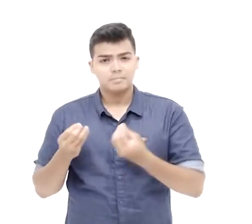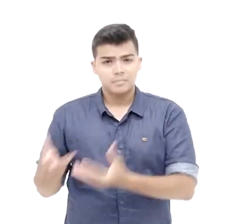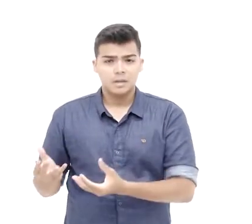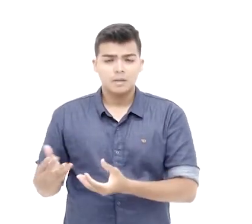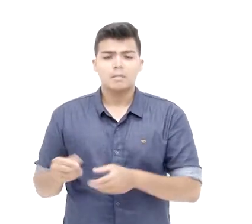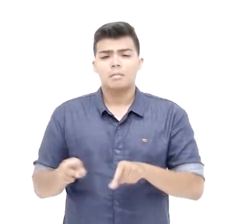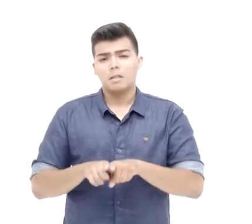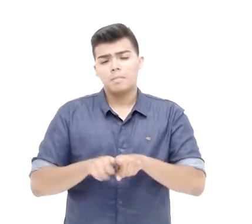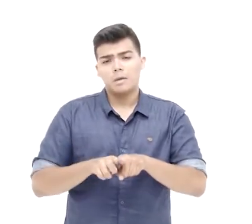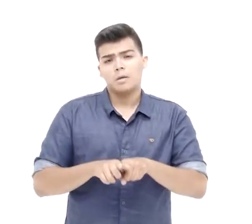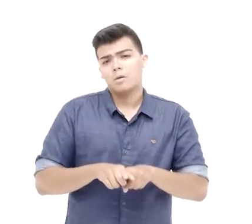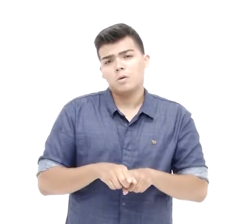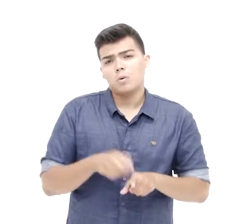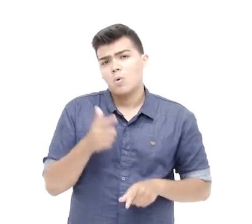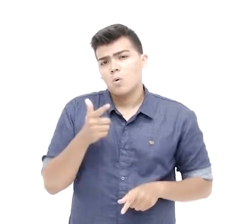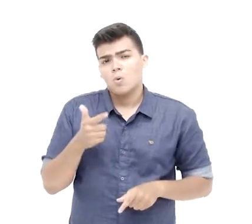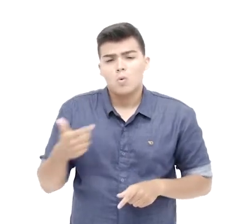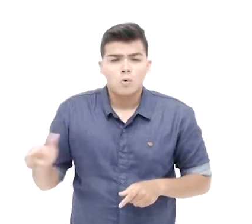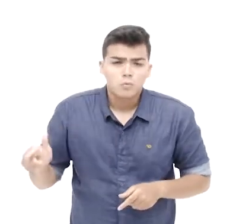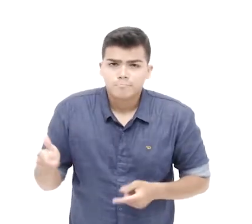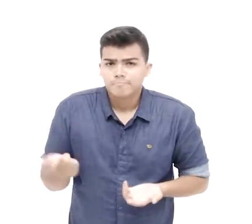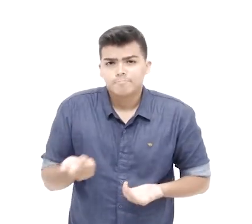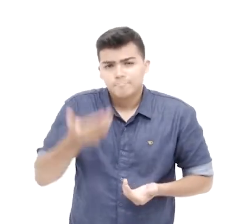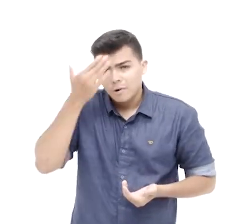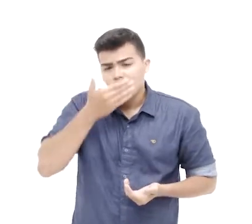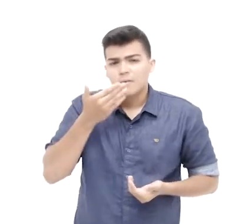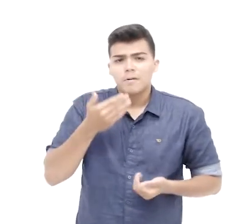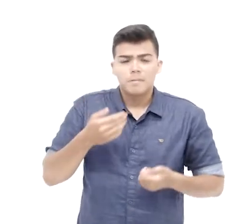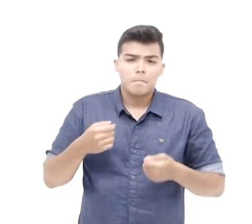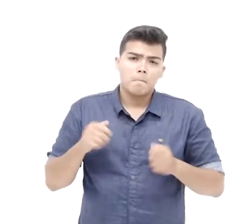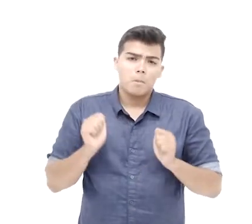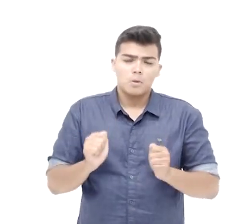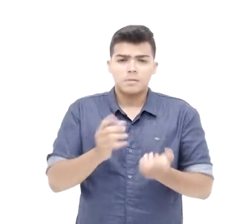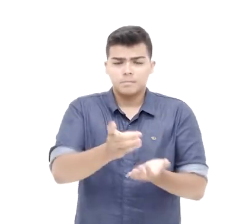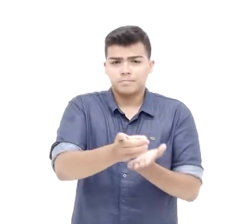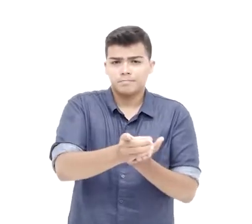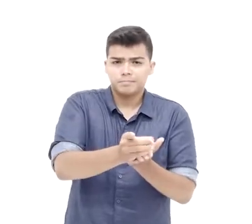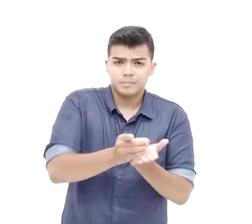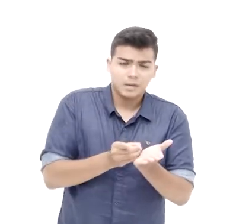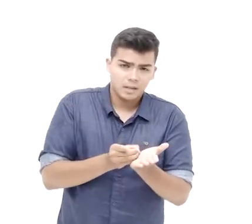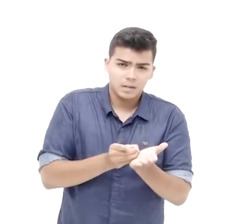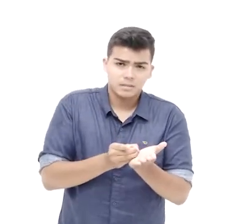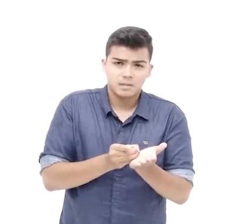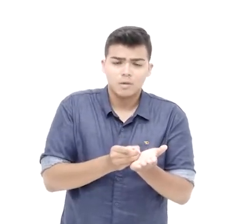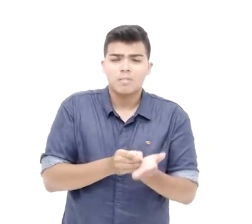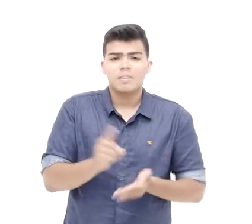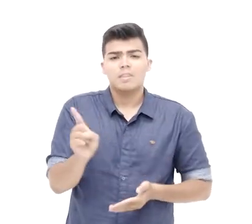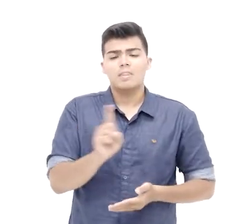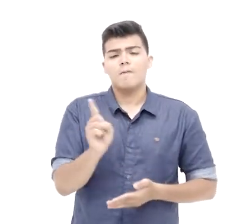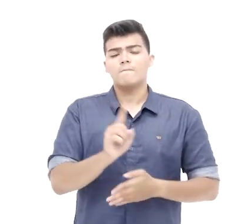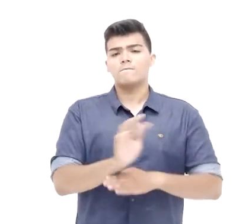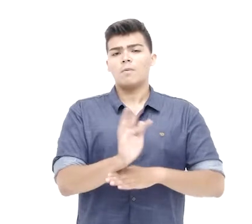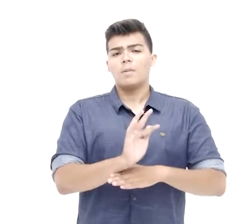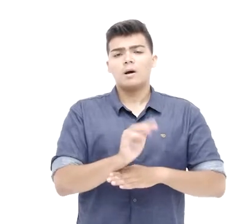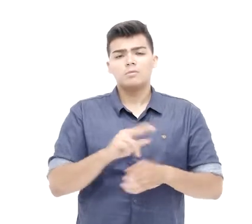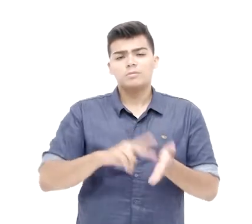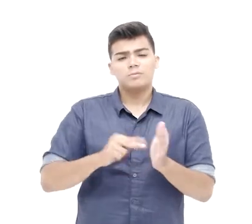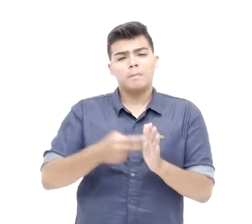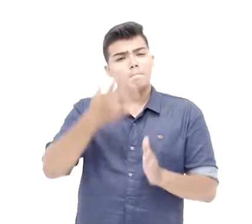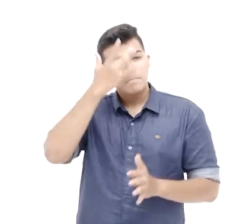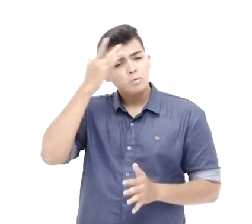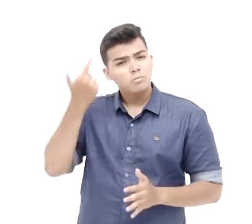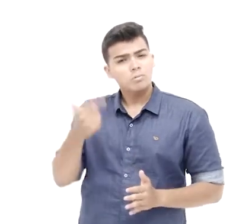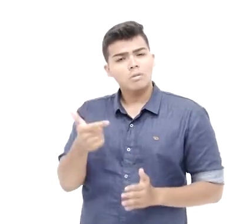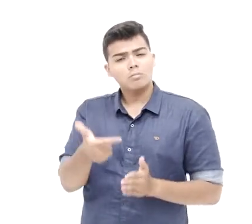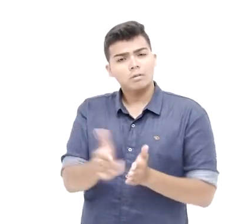Uma outra forma de comprovar é através da declaração de atividade informal de renda familiar. Essa deve ser apresentada por